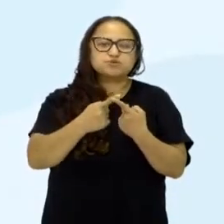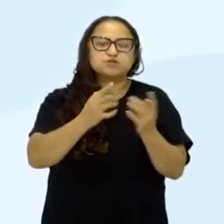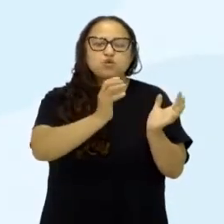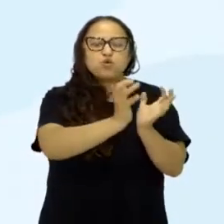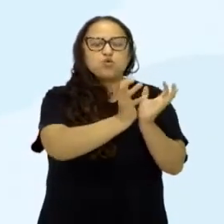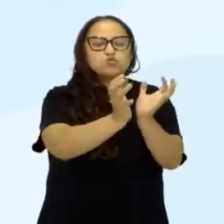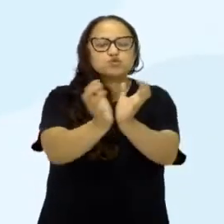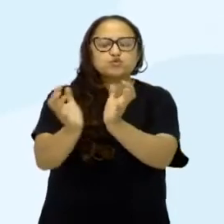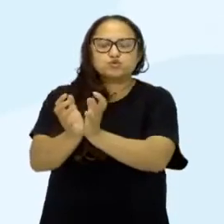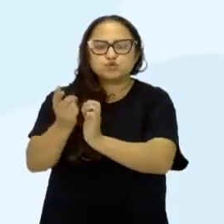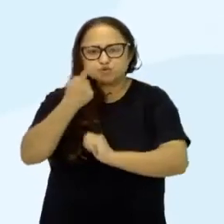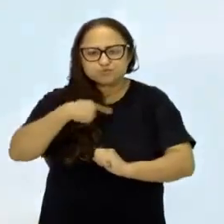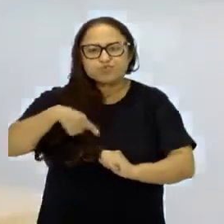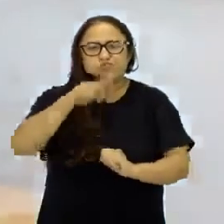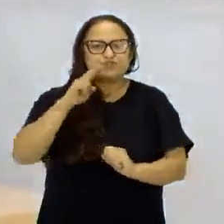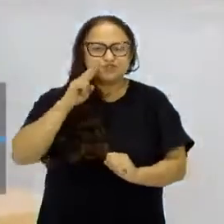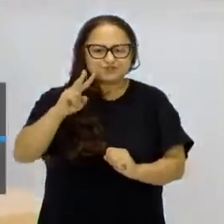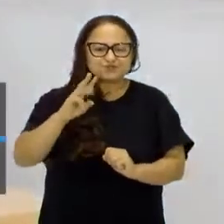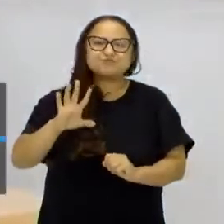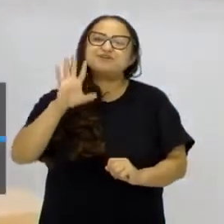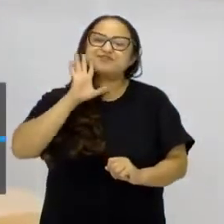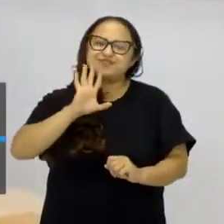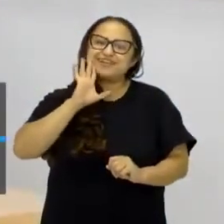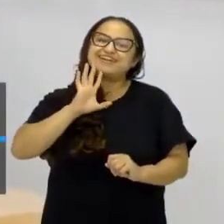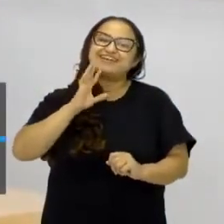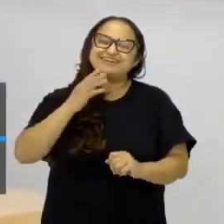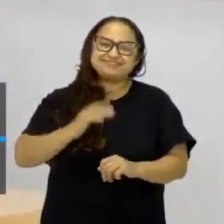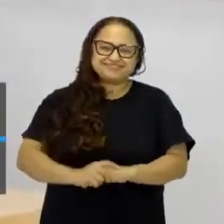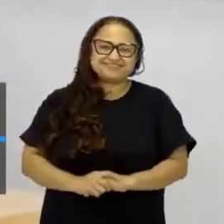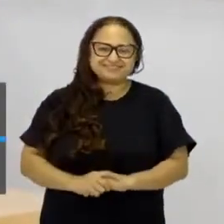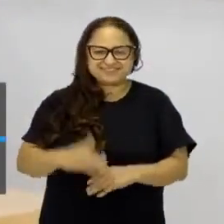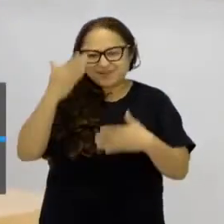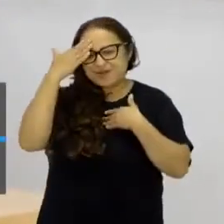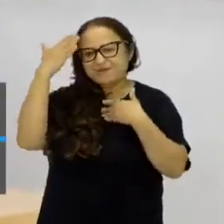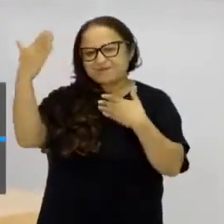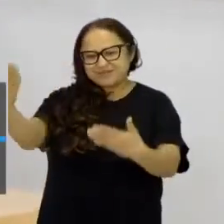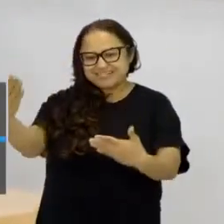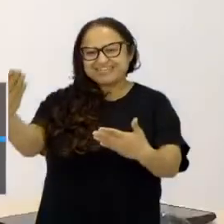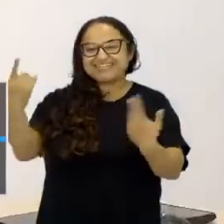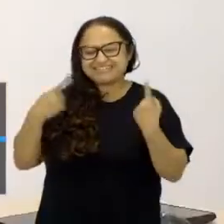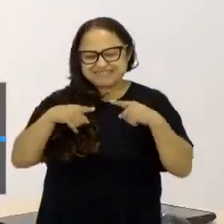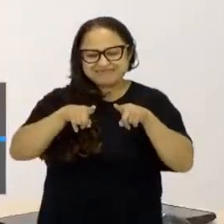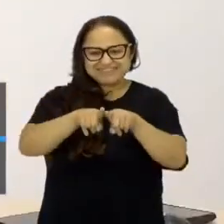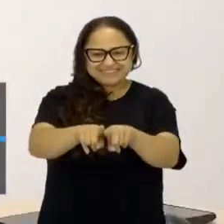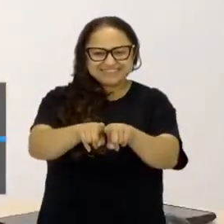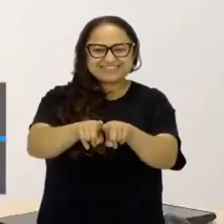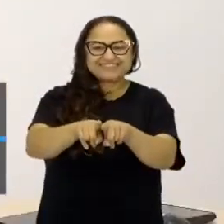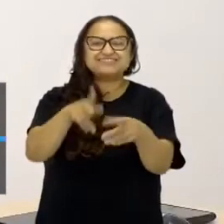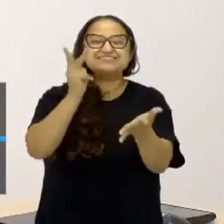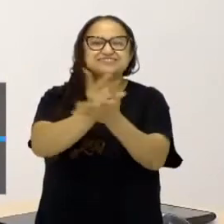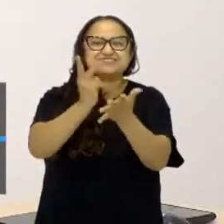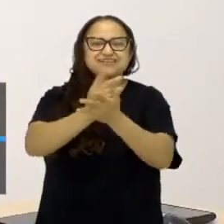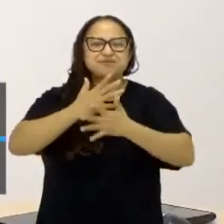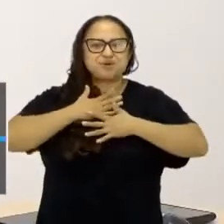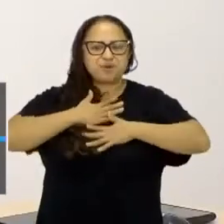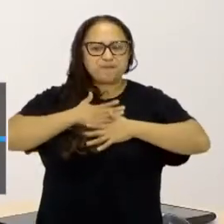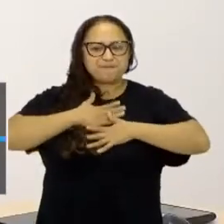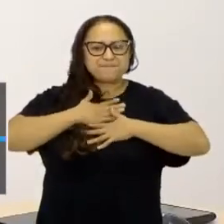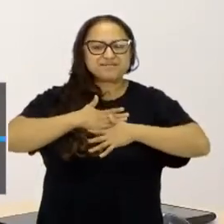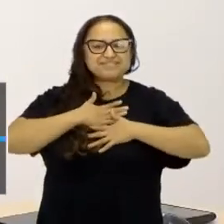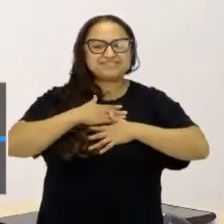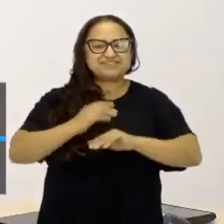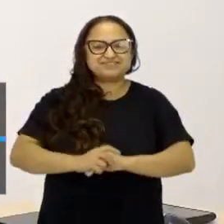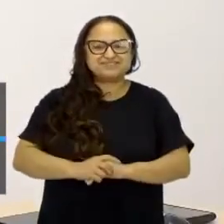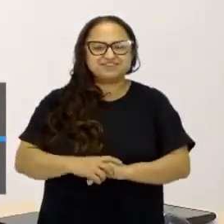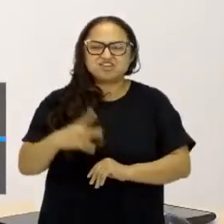blocos que a gente viu, tá, mas foi muito legal a aula. Obrigado aí, Magno, pela parceria. Opa, é sempre um prazer aí. Lembrando, pessoal,